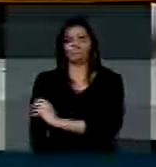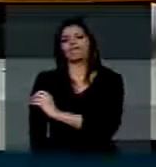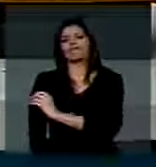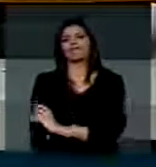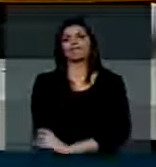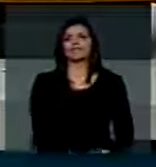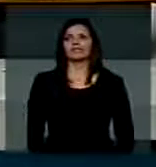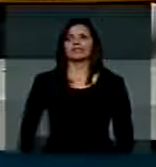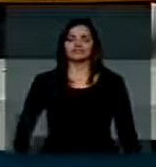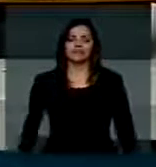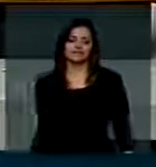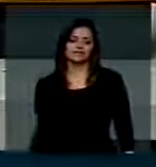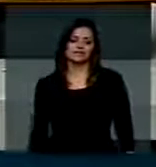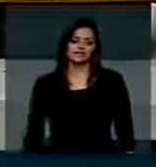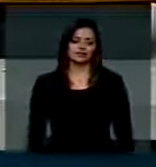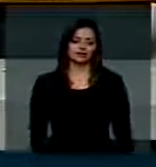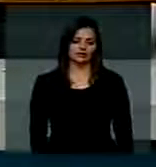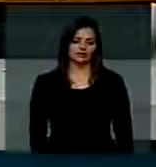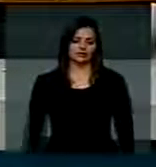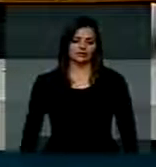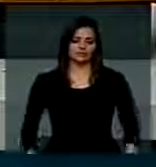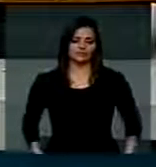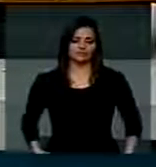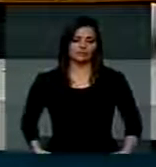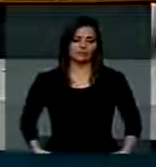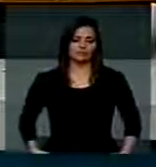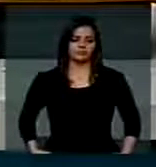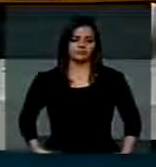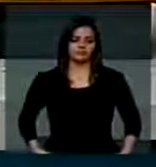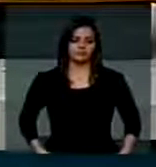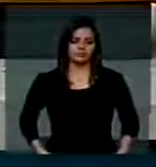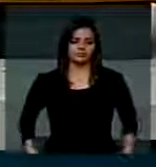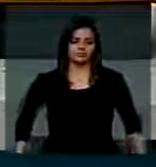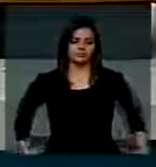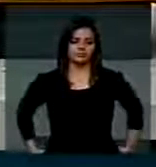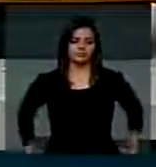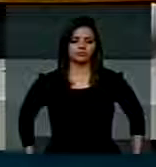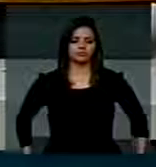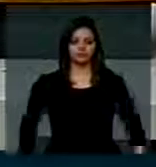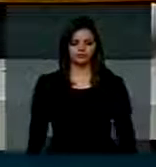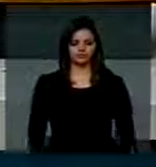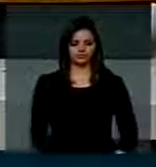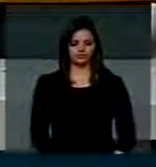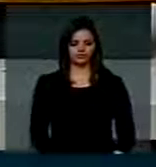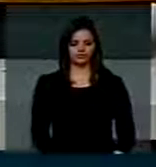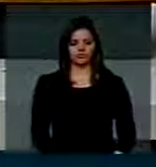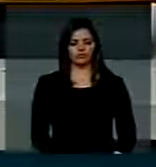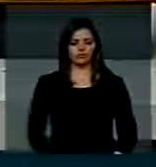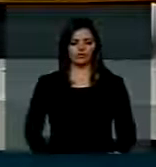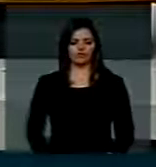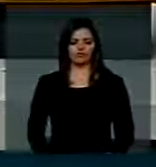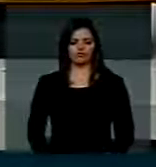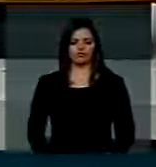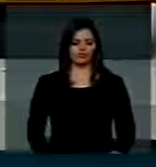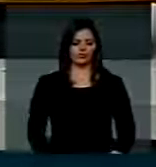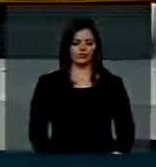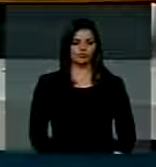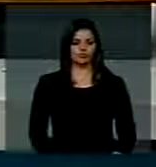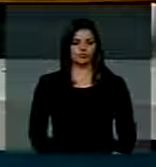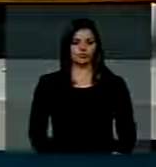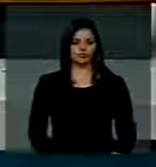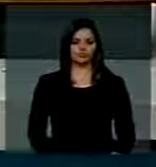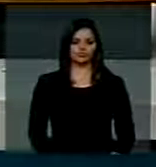Todos os meus grandes colegas, e quero dizer, Sr. Presidente, e aí me permita, meu colega